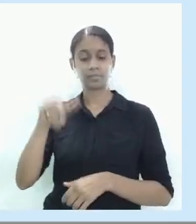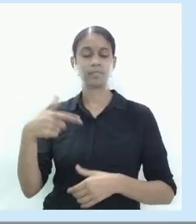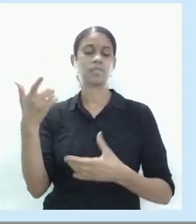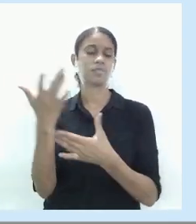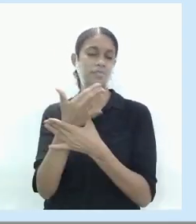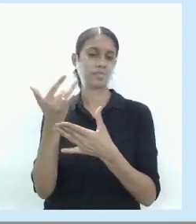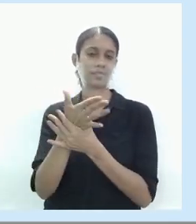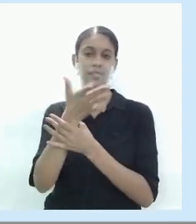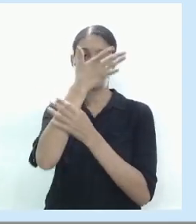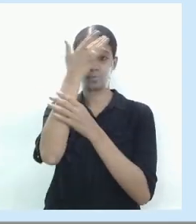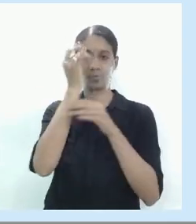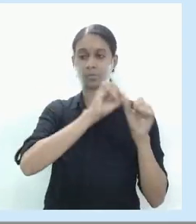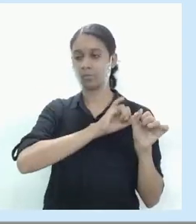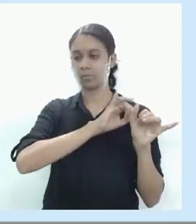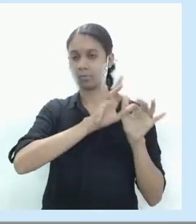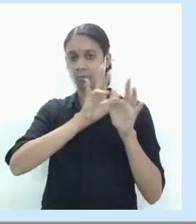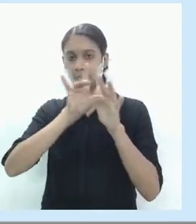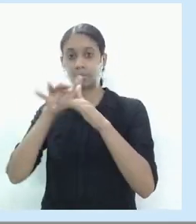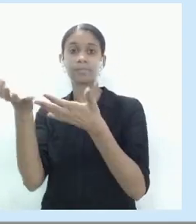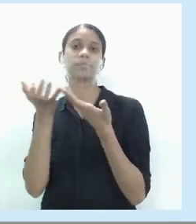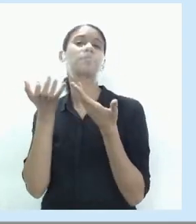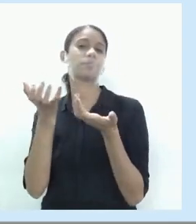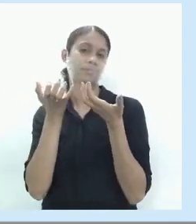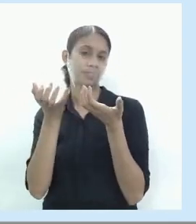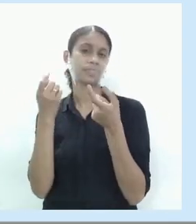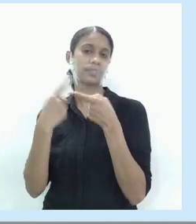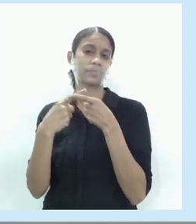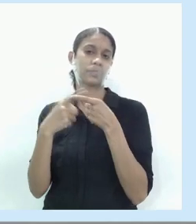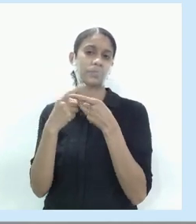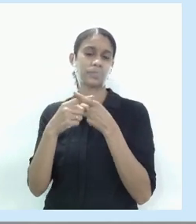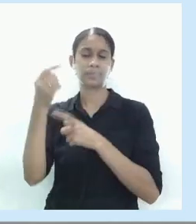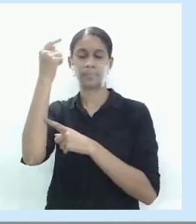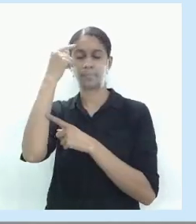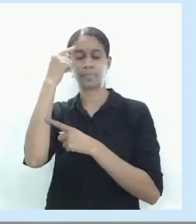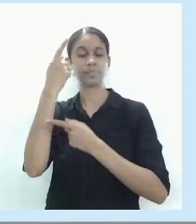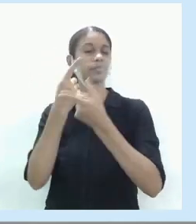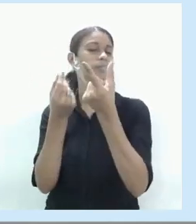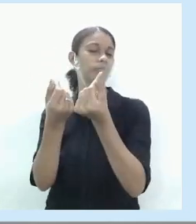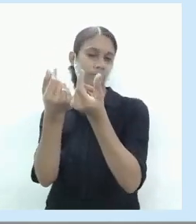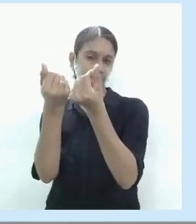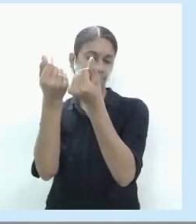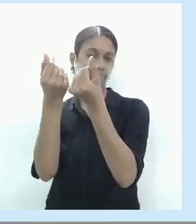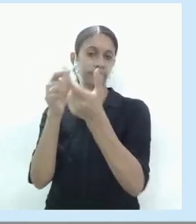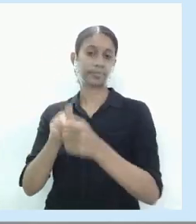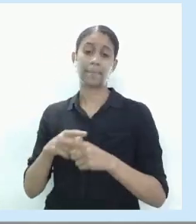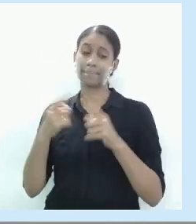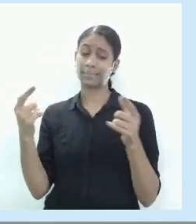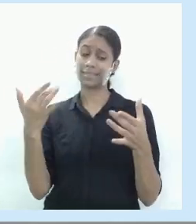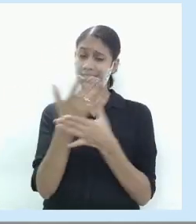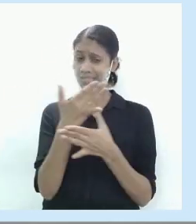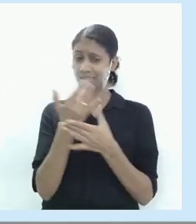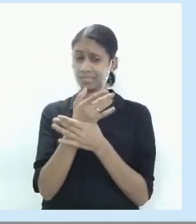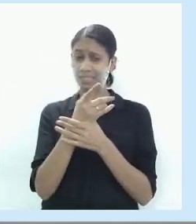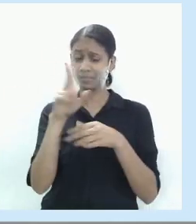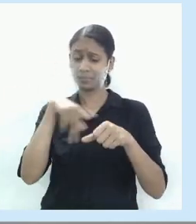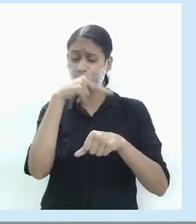população o fluxo migracional pela perspectiva econômica. E as cidades e países